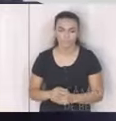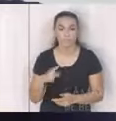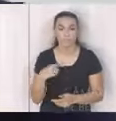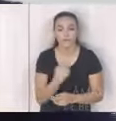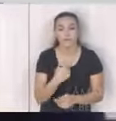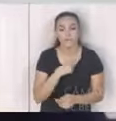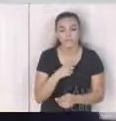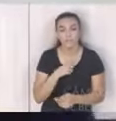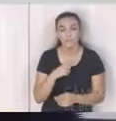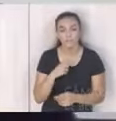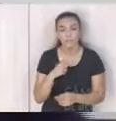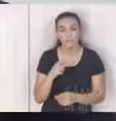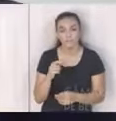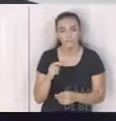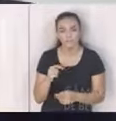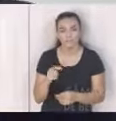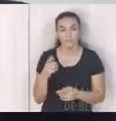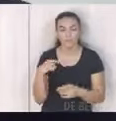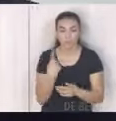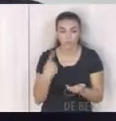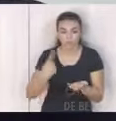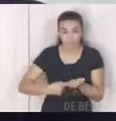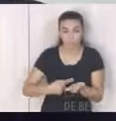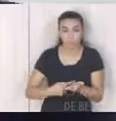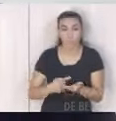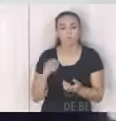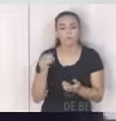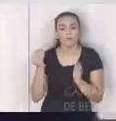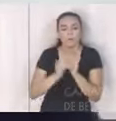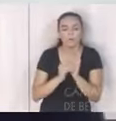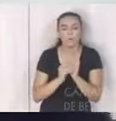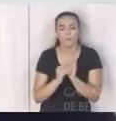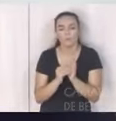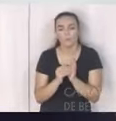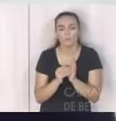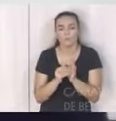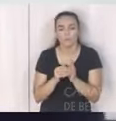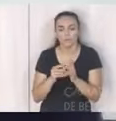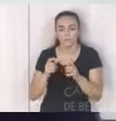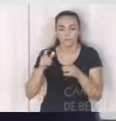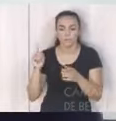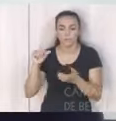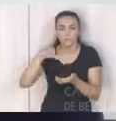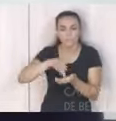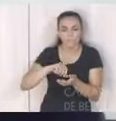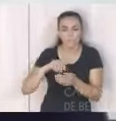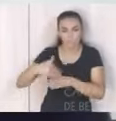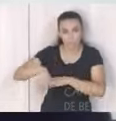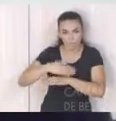temos lá desde o nós assumimos nós colocamos lá um centro de referência urbana